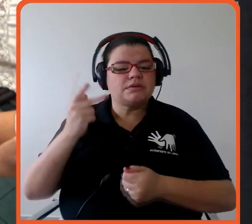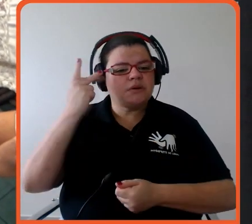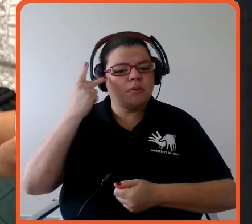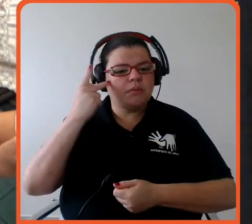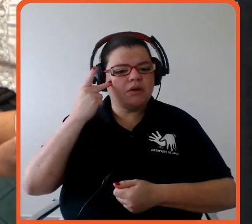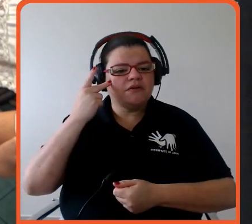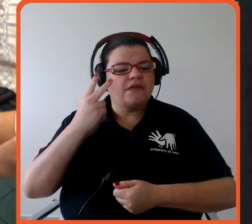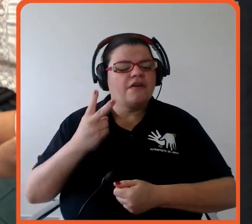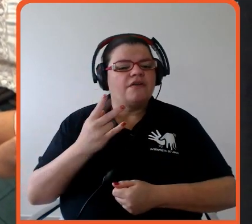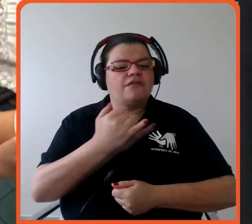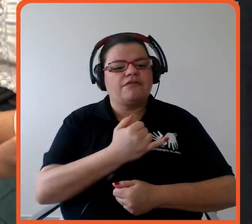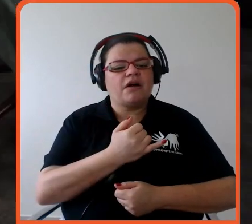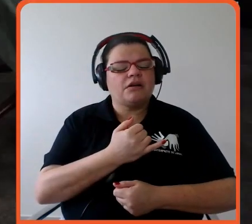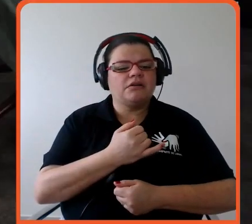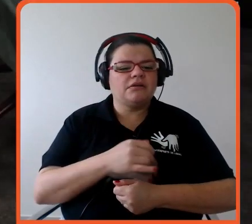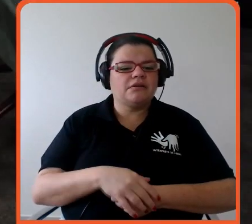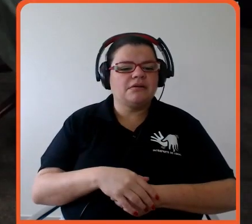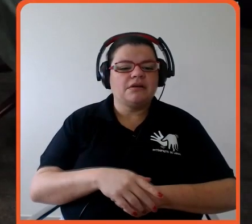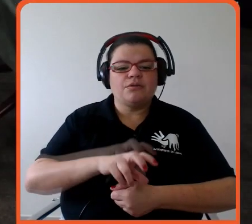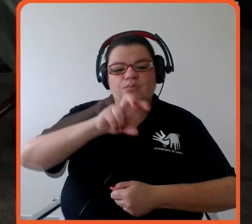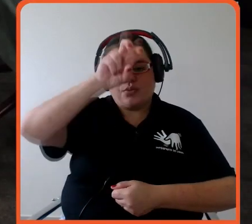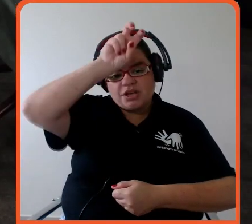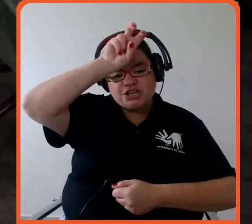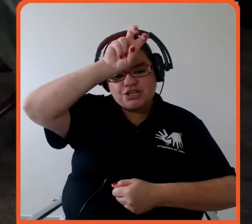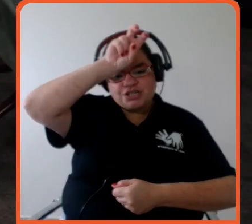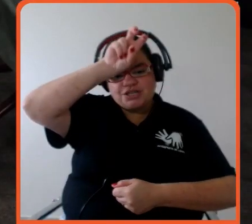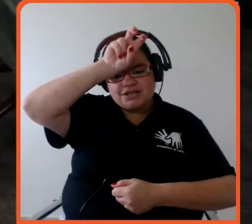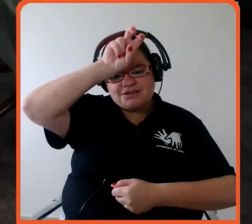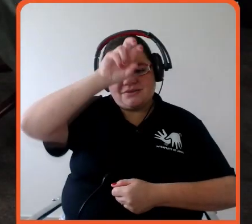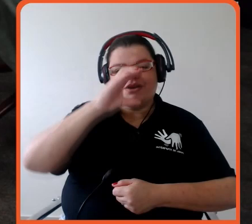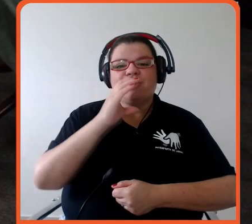Vermelho Egito COP27